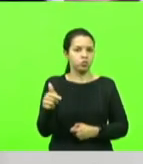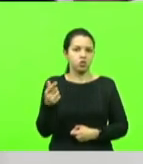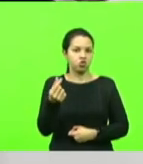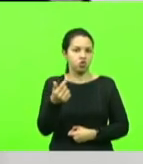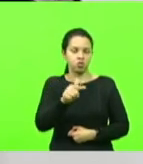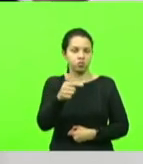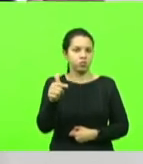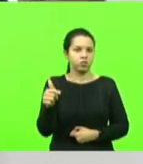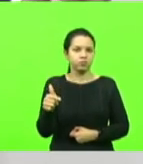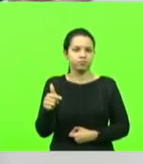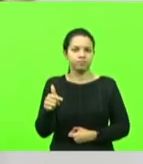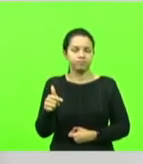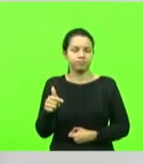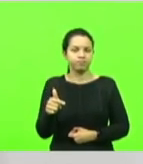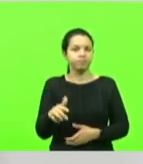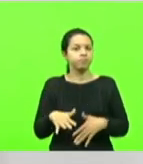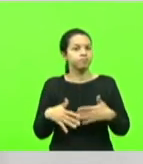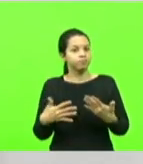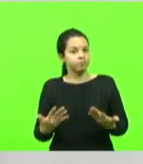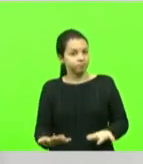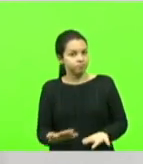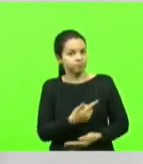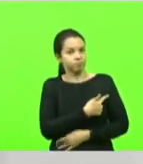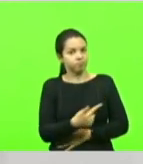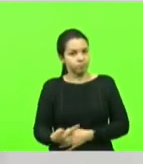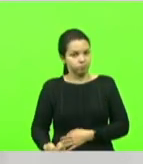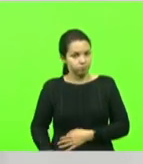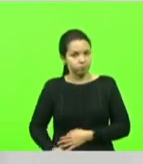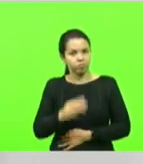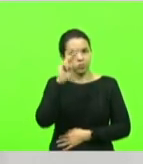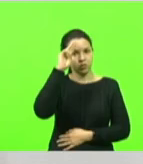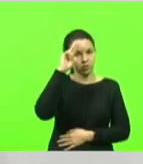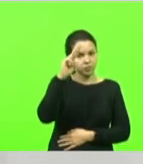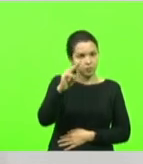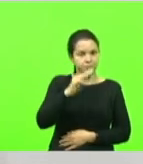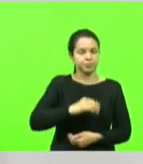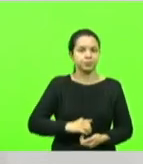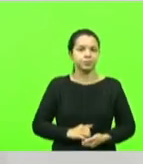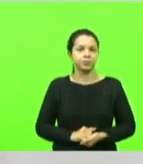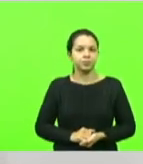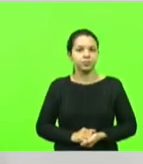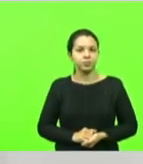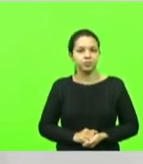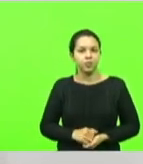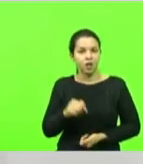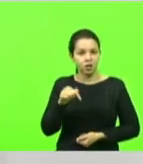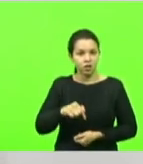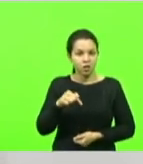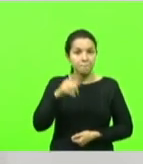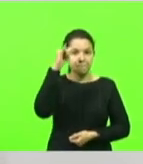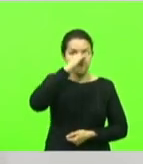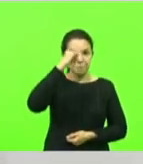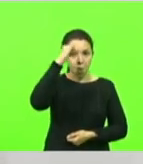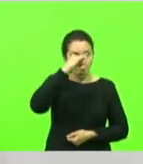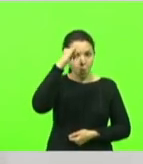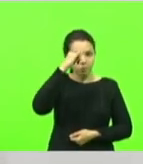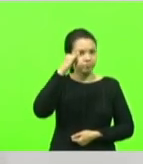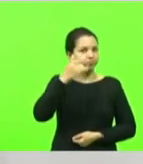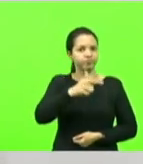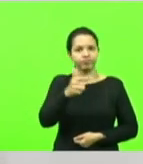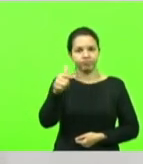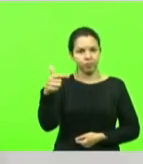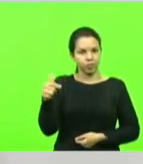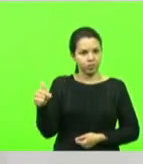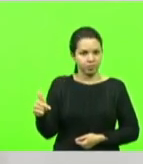governador, pode voltar. Então, governador Carlos Moisés, aqui não tem bobo. Não tem bobo.